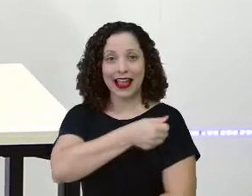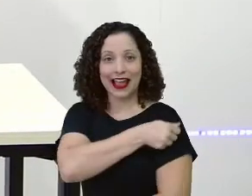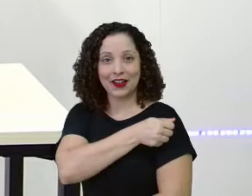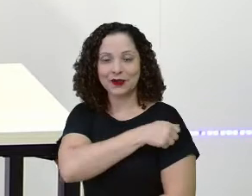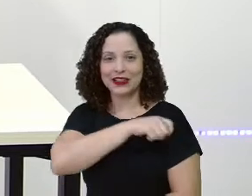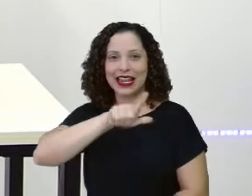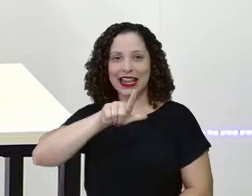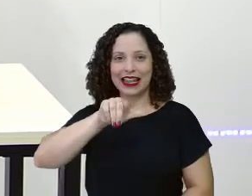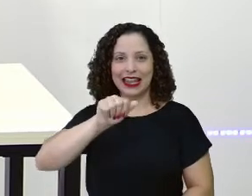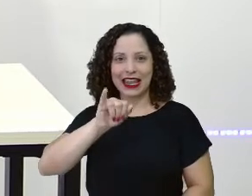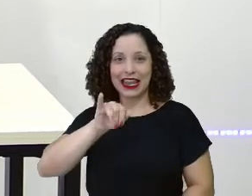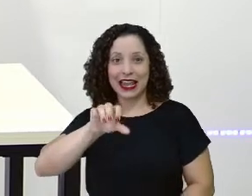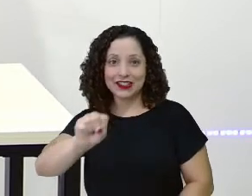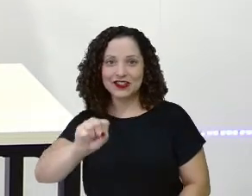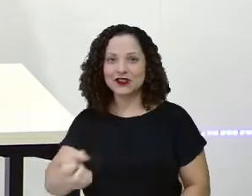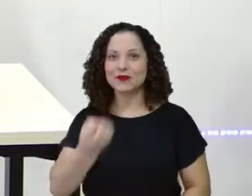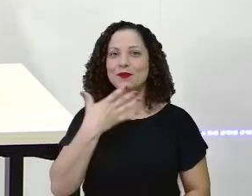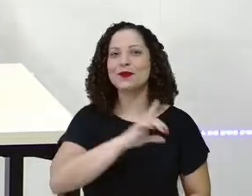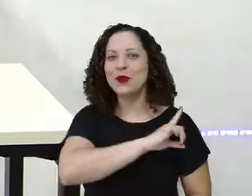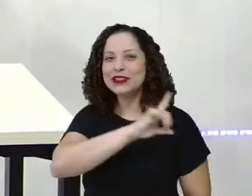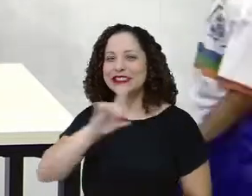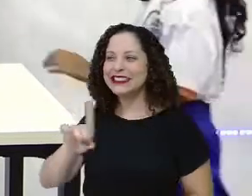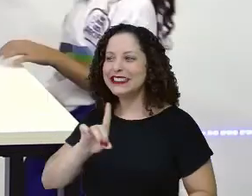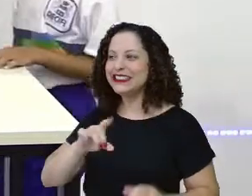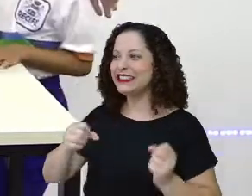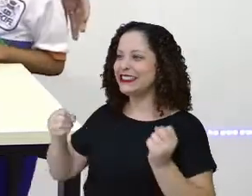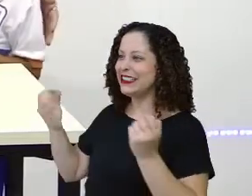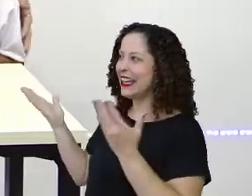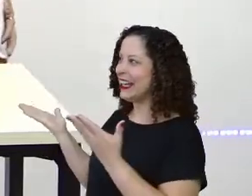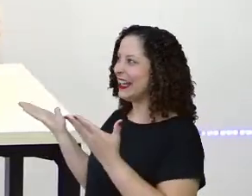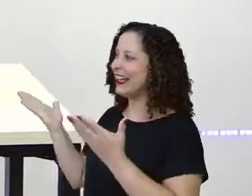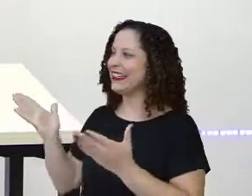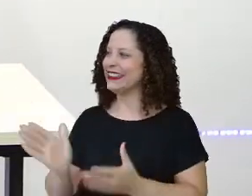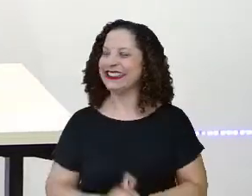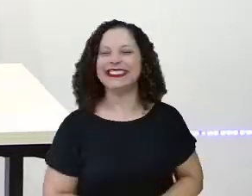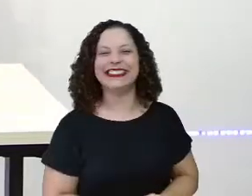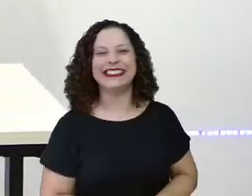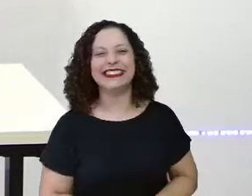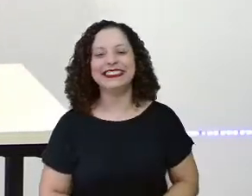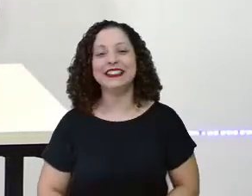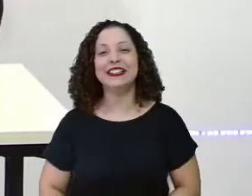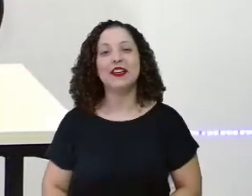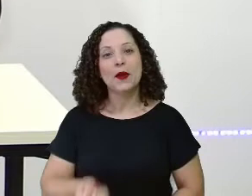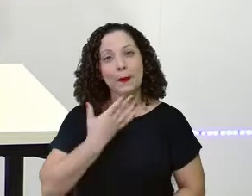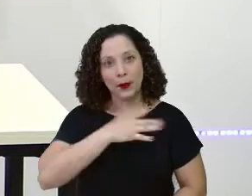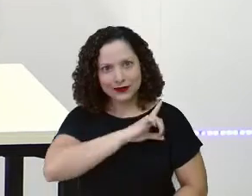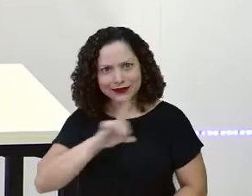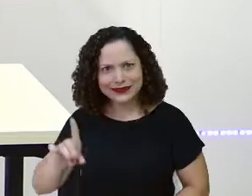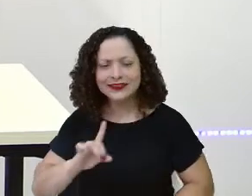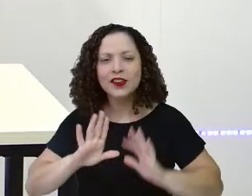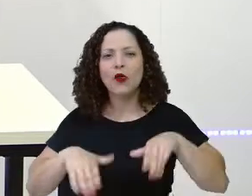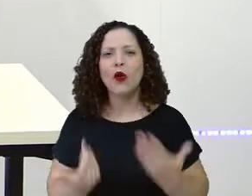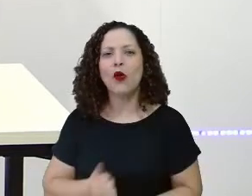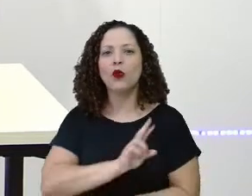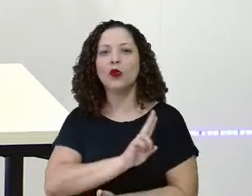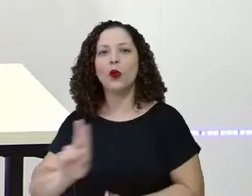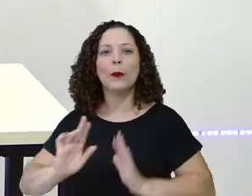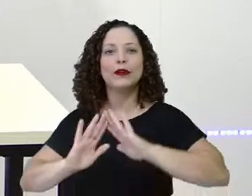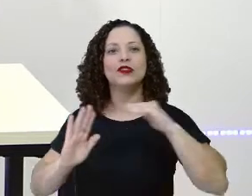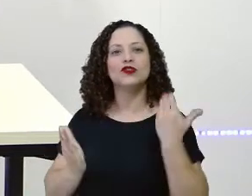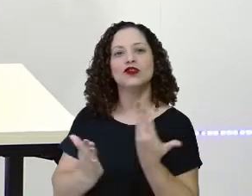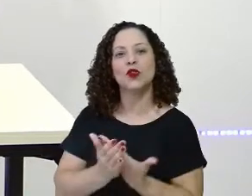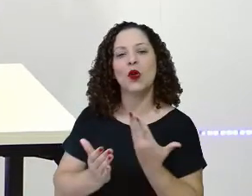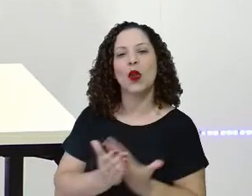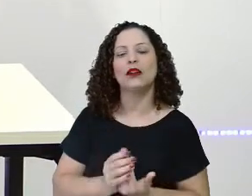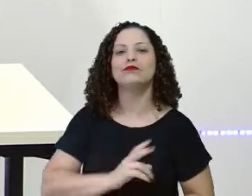Vamos dar logo um bom dia a ela. Bom dia, Laís! Bom dia! Olá, Laís! Qual é o nome da tua escola? Escola